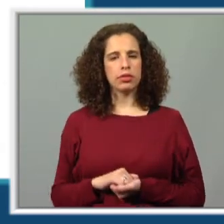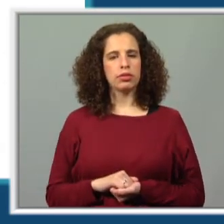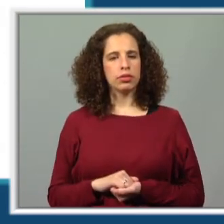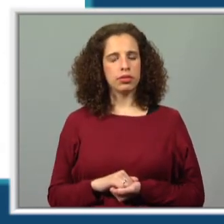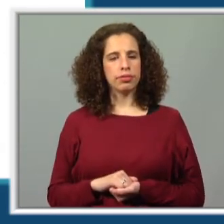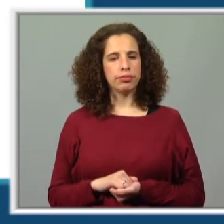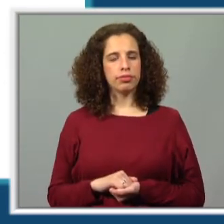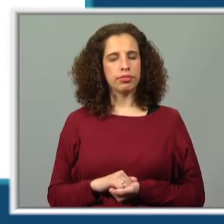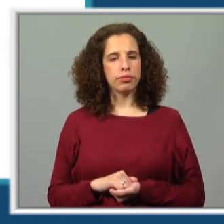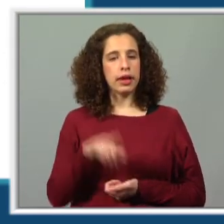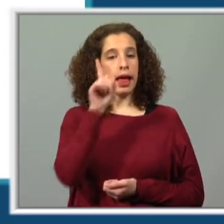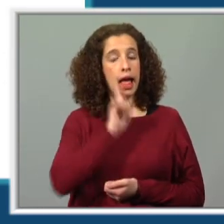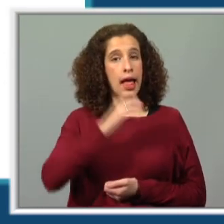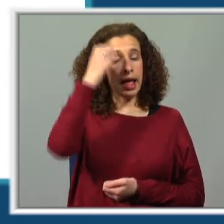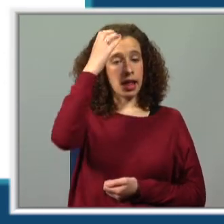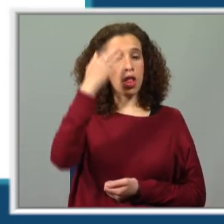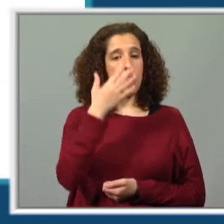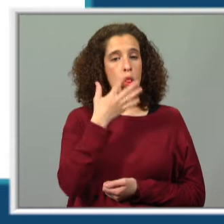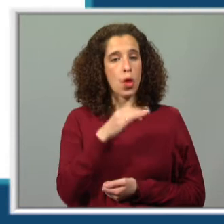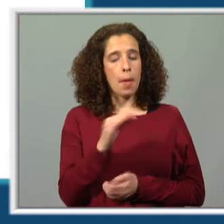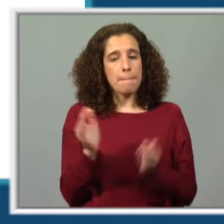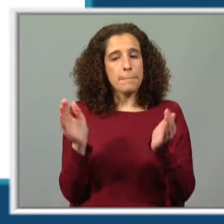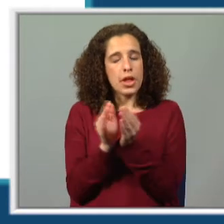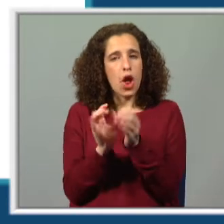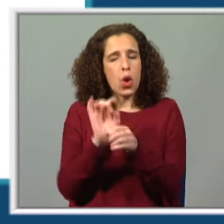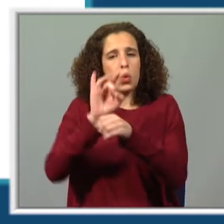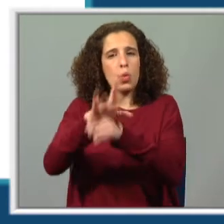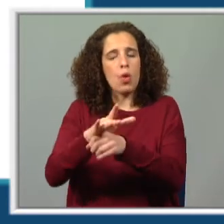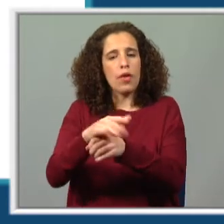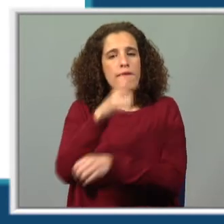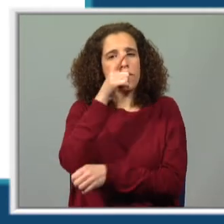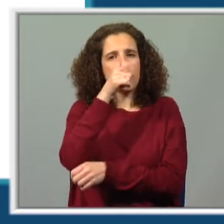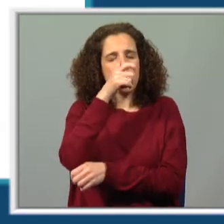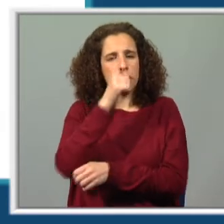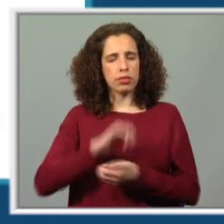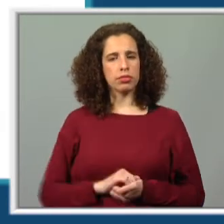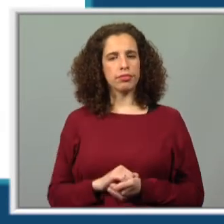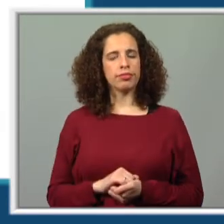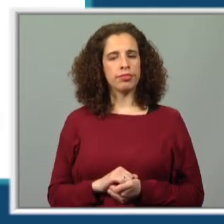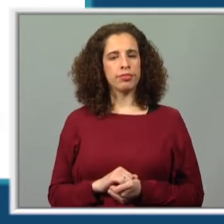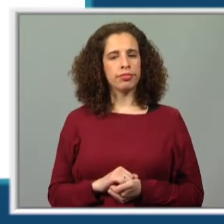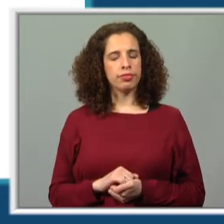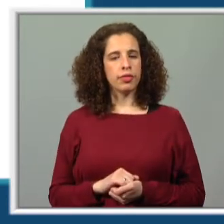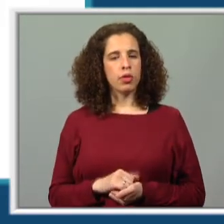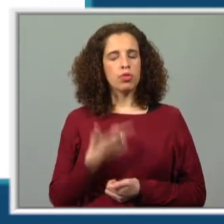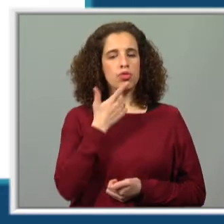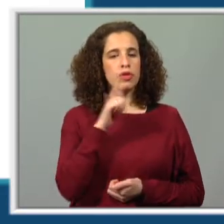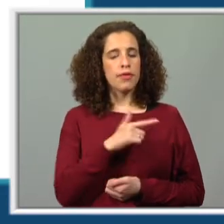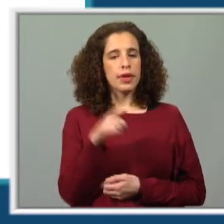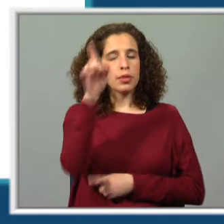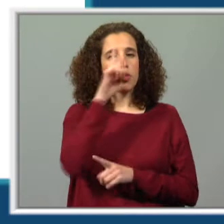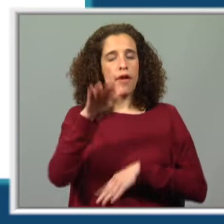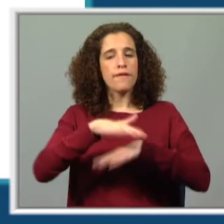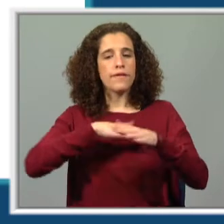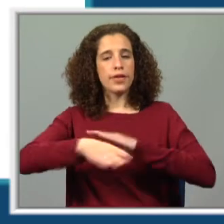que era a rainha é normalmente menor do que as outras formigas. Novamente, que é que a professora